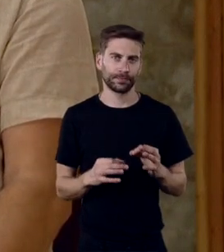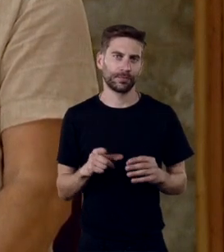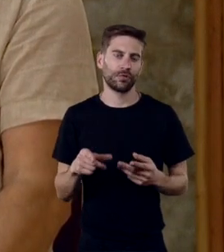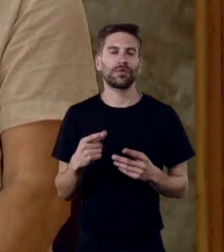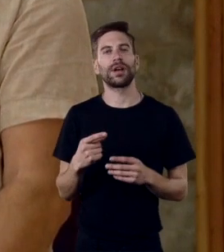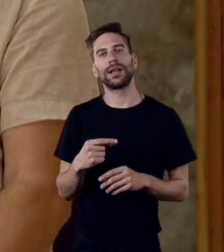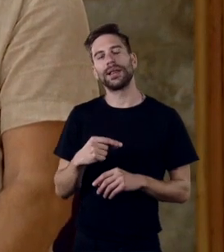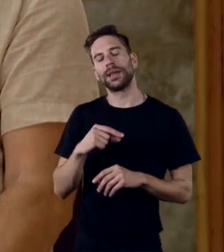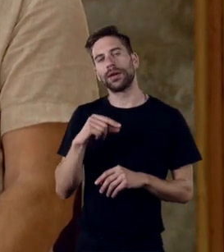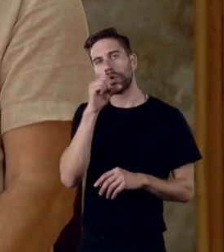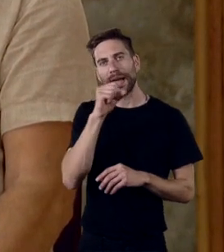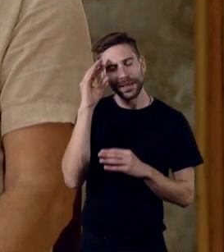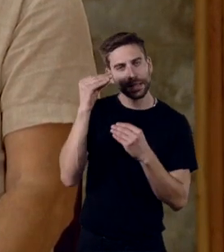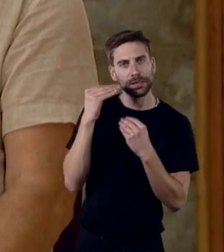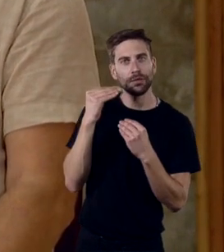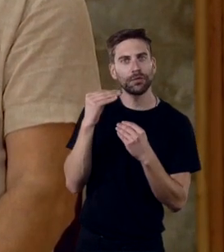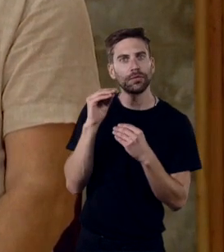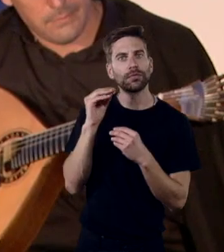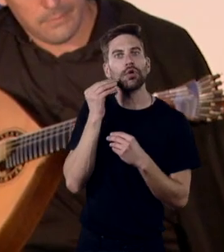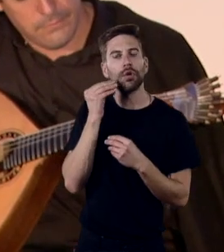canto, foi ouvir os distros do Zeca.